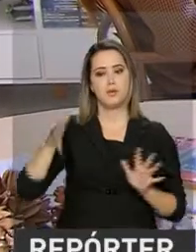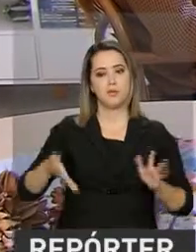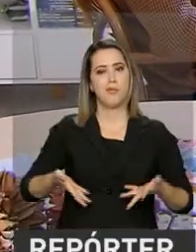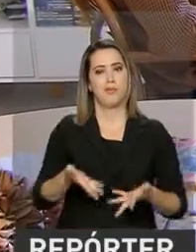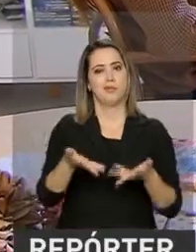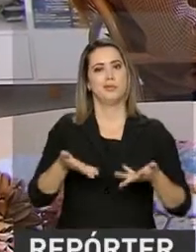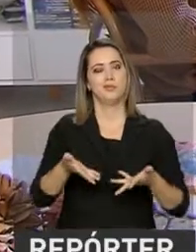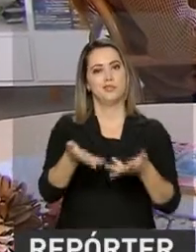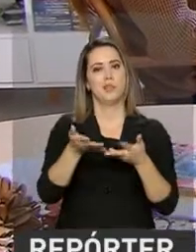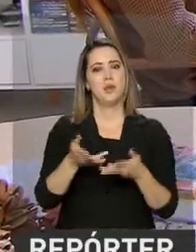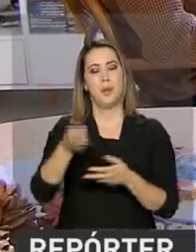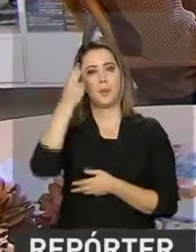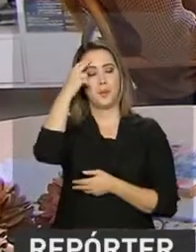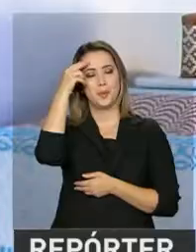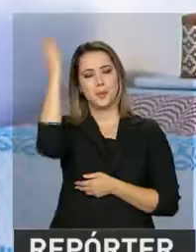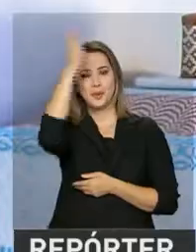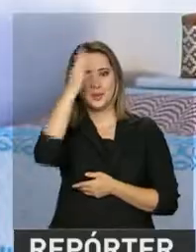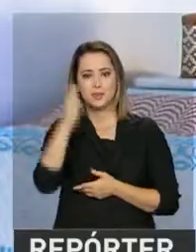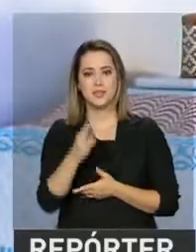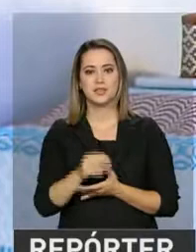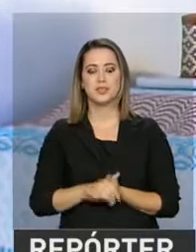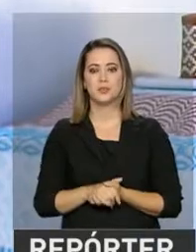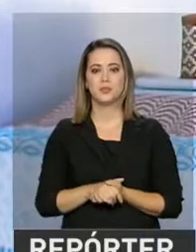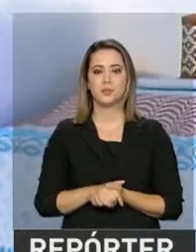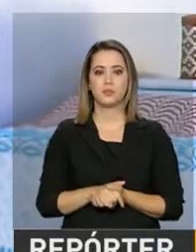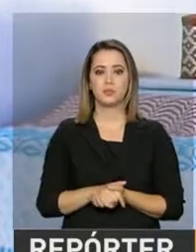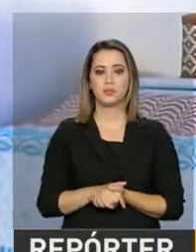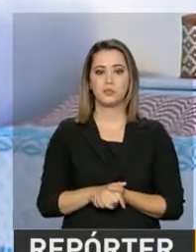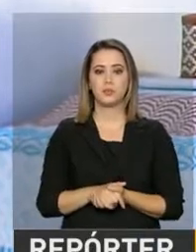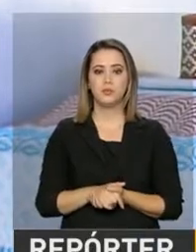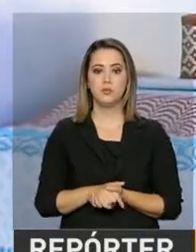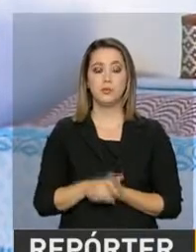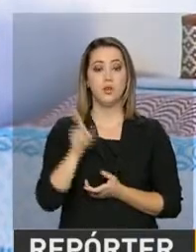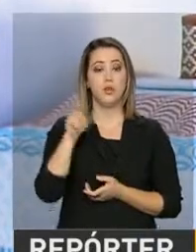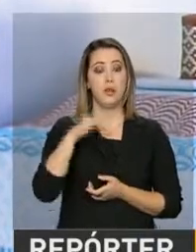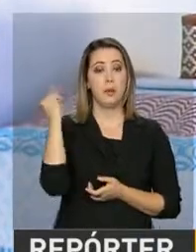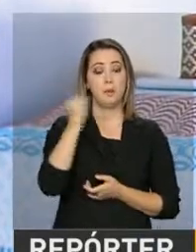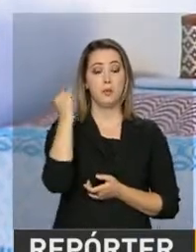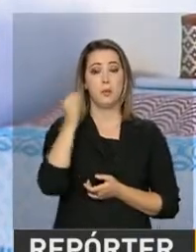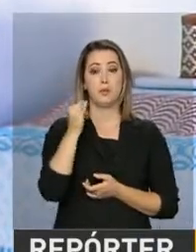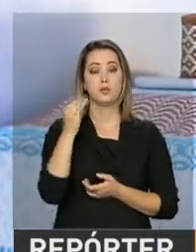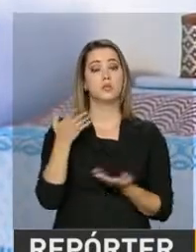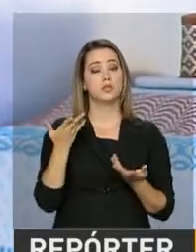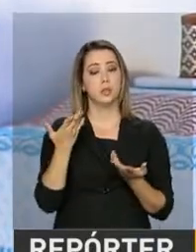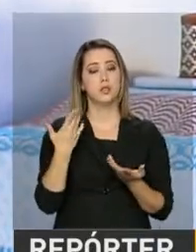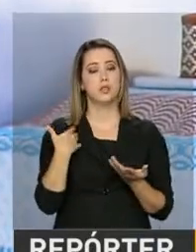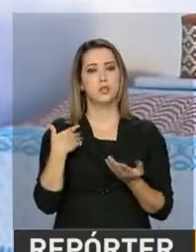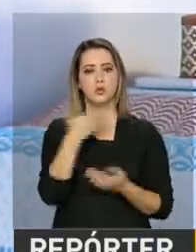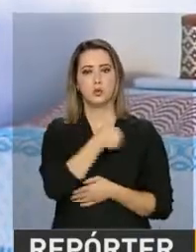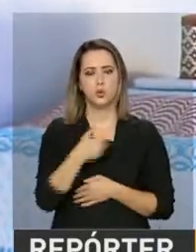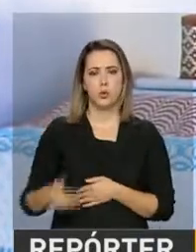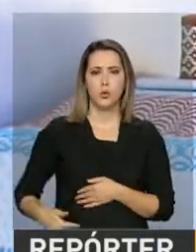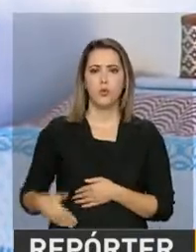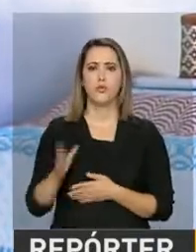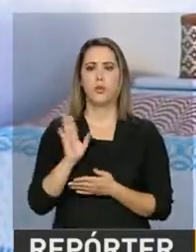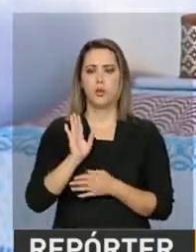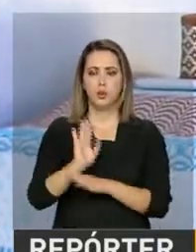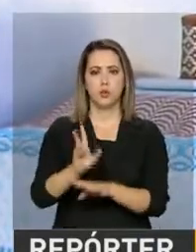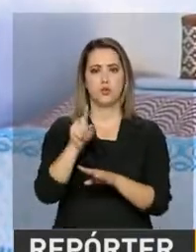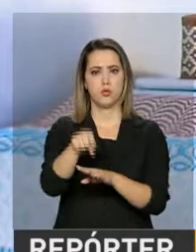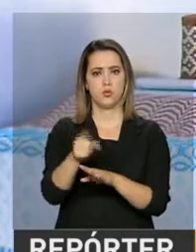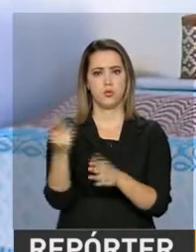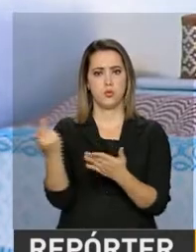para a produção de cultura no país. É fundamental, os editais públicos, esses incentivos para a realização do cinema